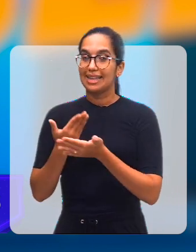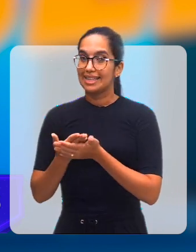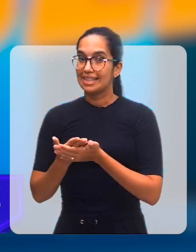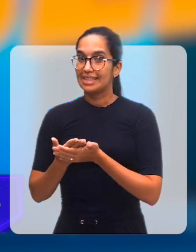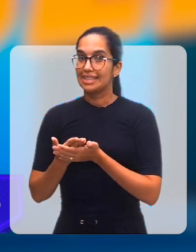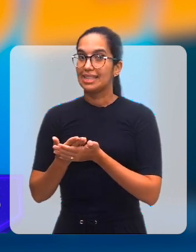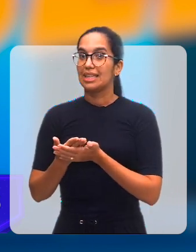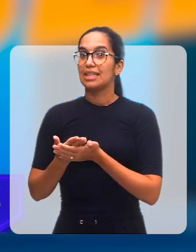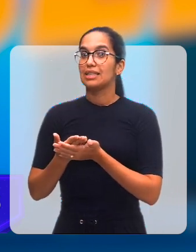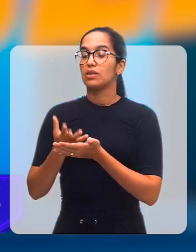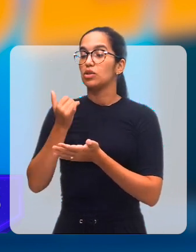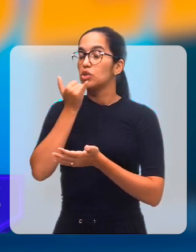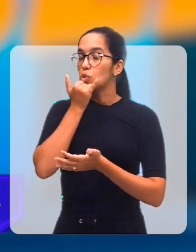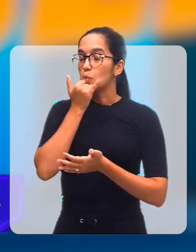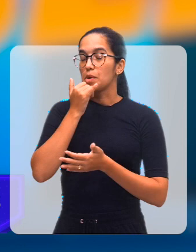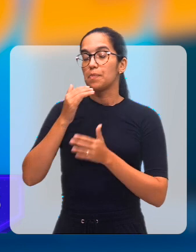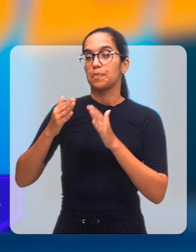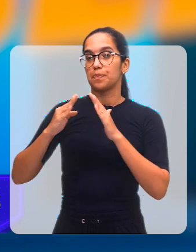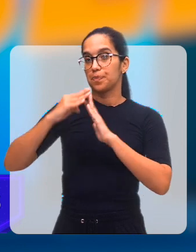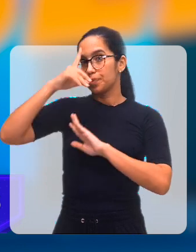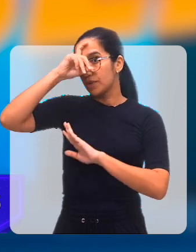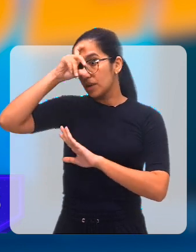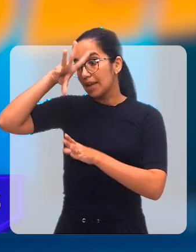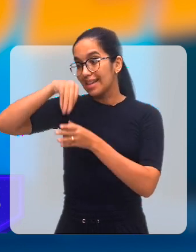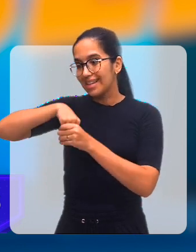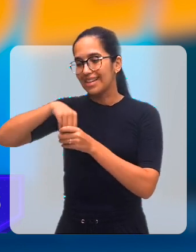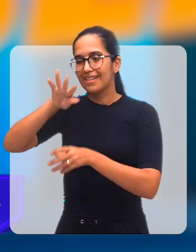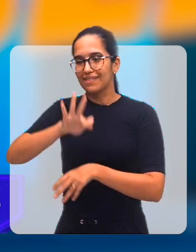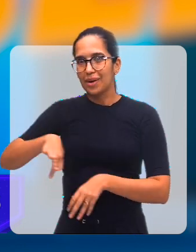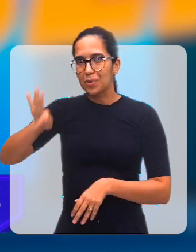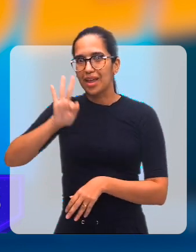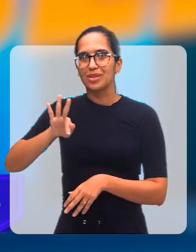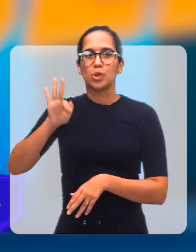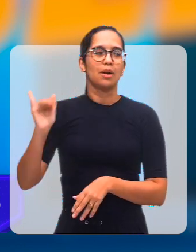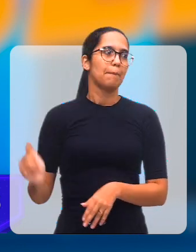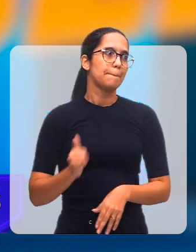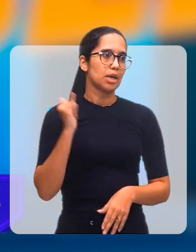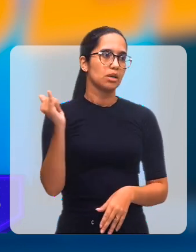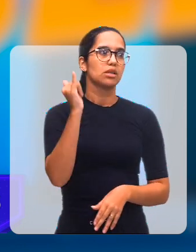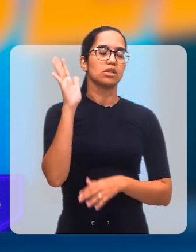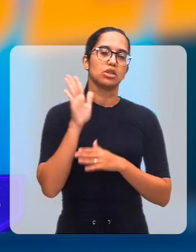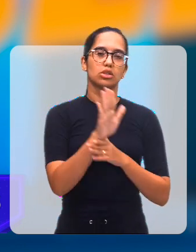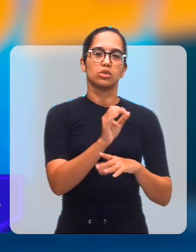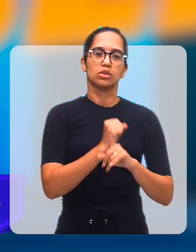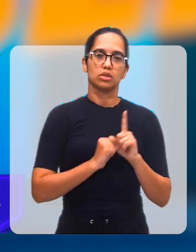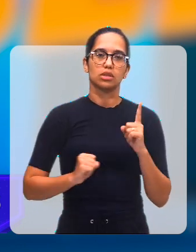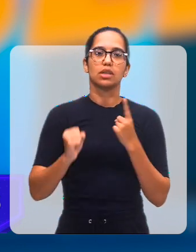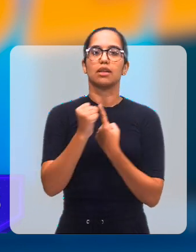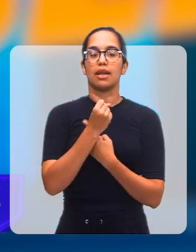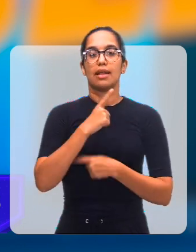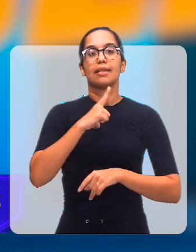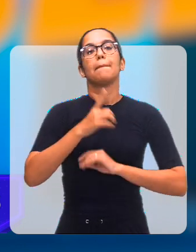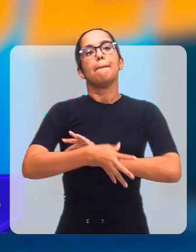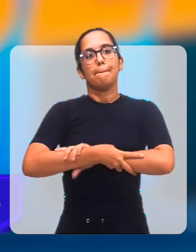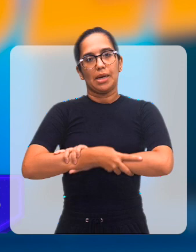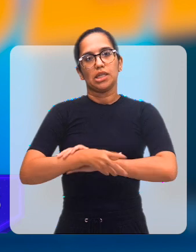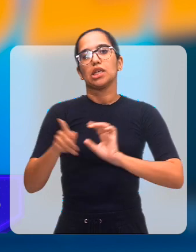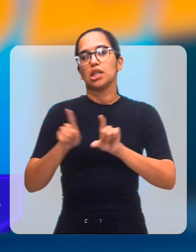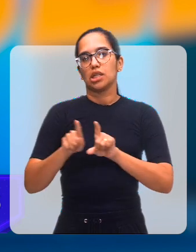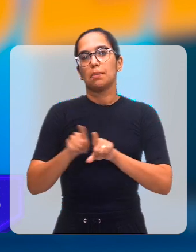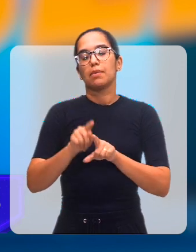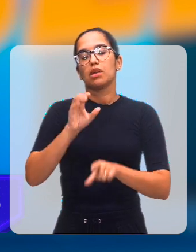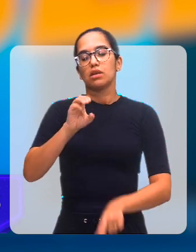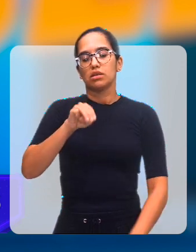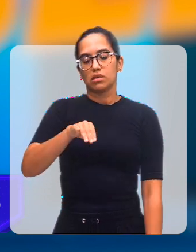faculdades e universidades, prestam um serviço muito relevante para a sociedade e tem essa parceria também com o